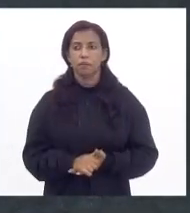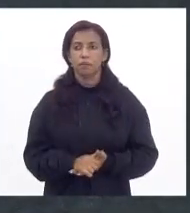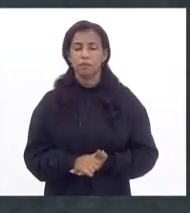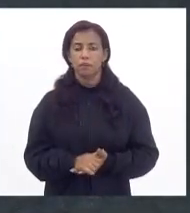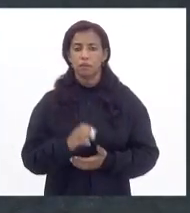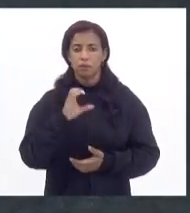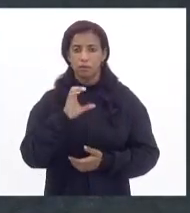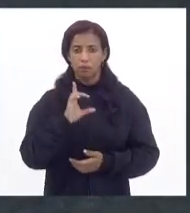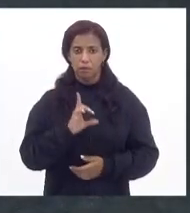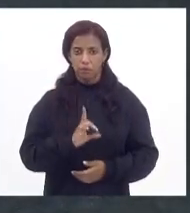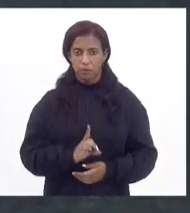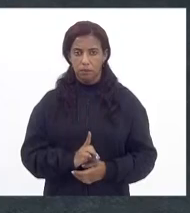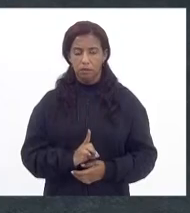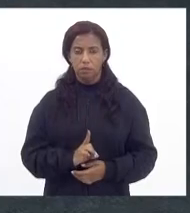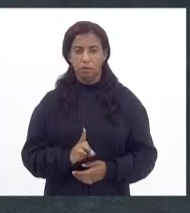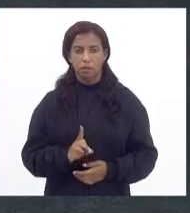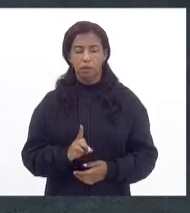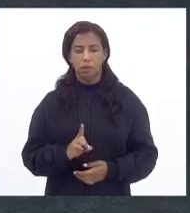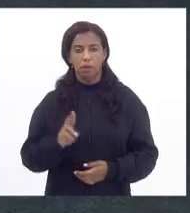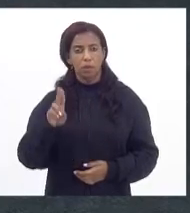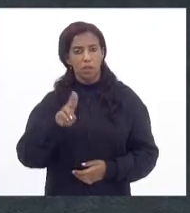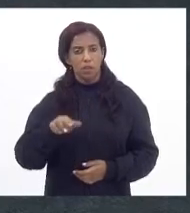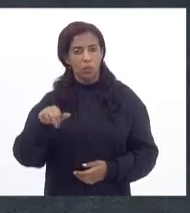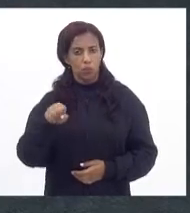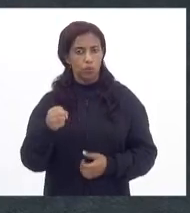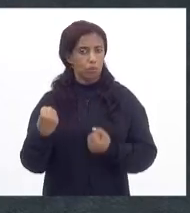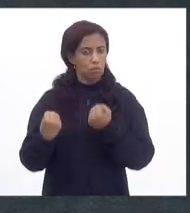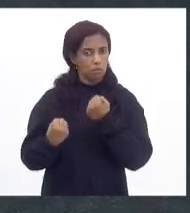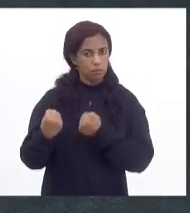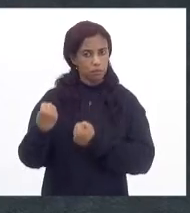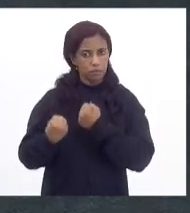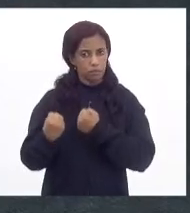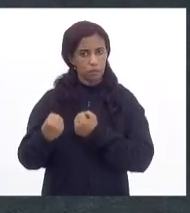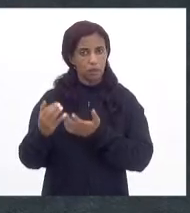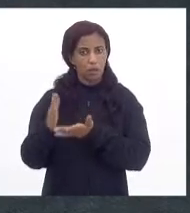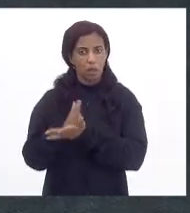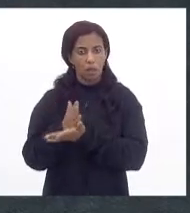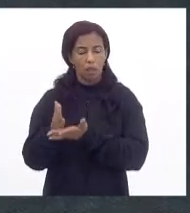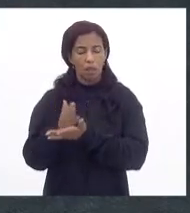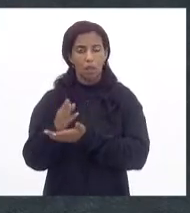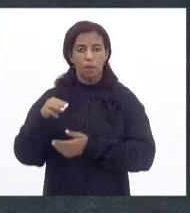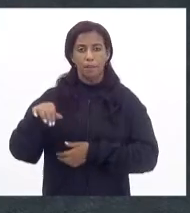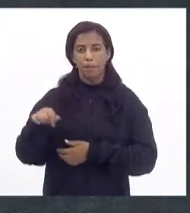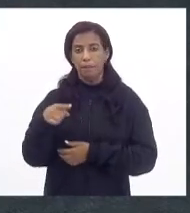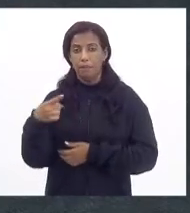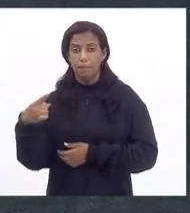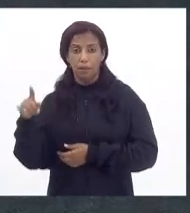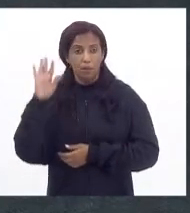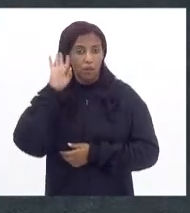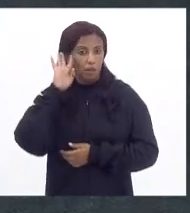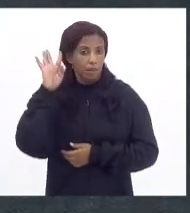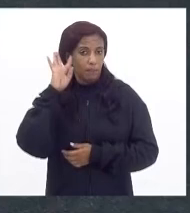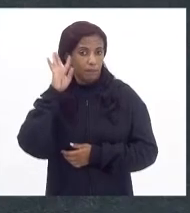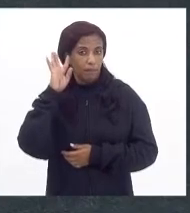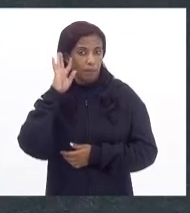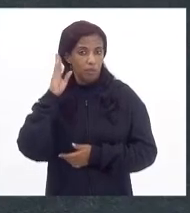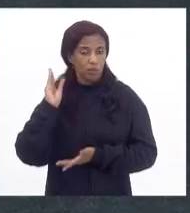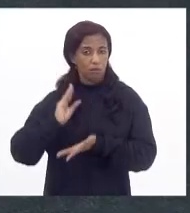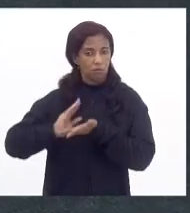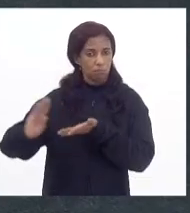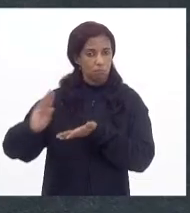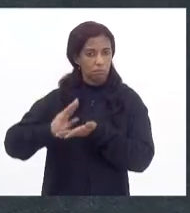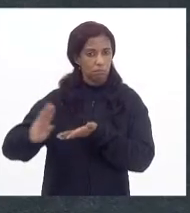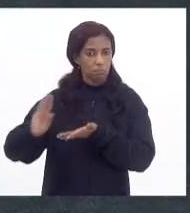cidadão que utiliza o seu veículo, que alguns bilhões que ele imagina que vai investir